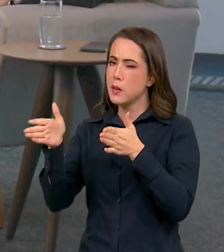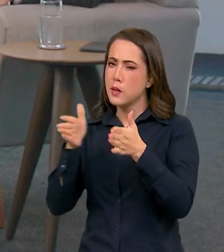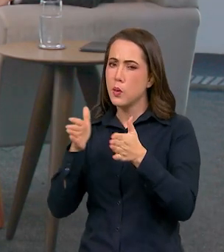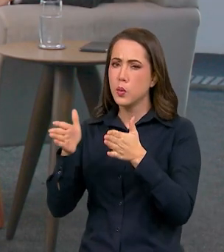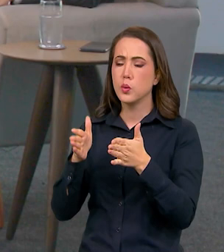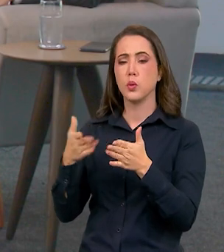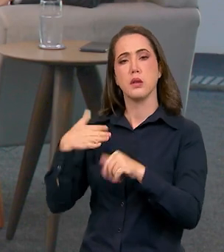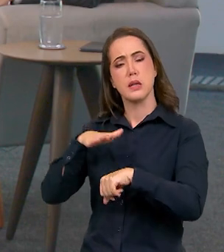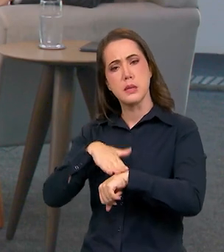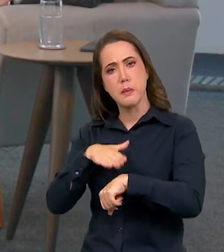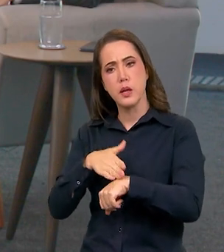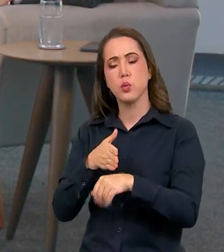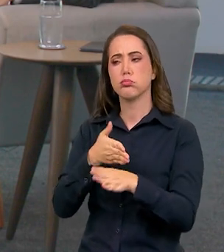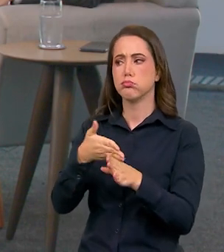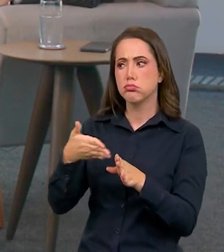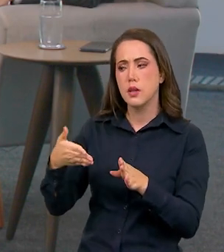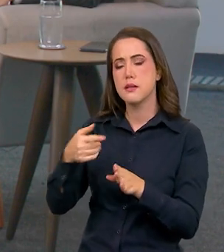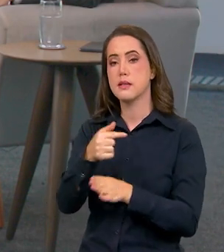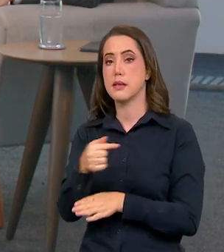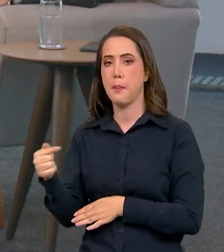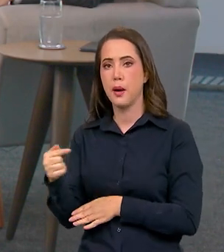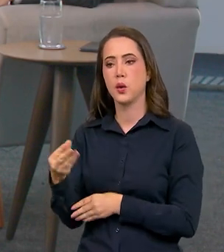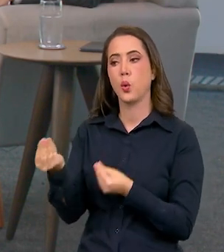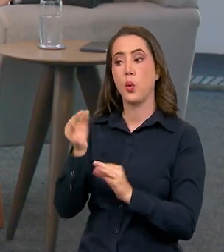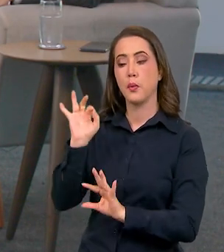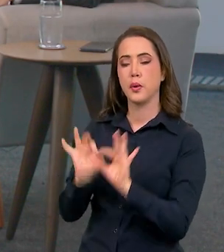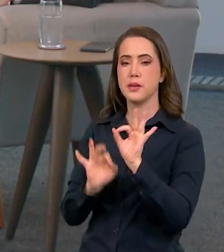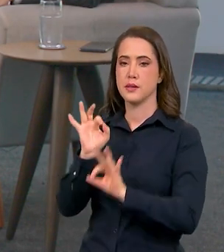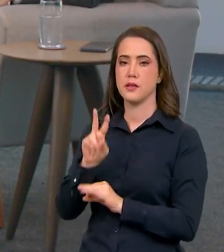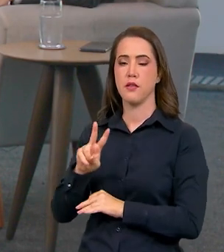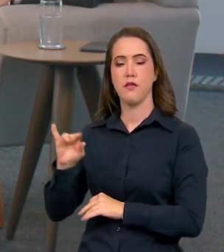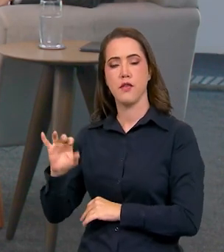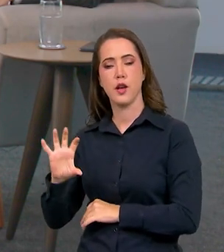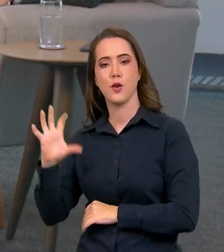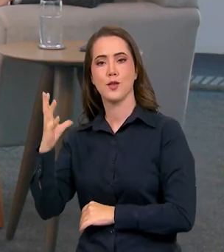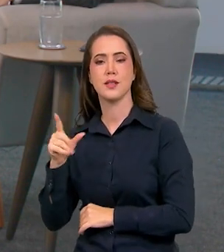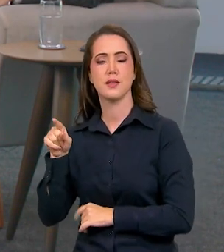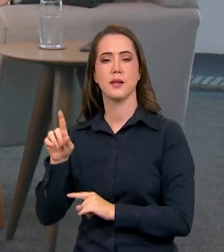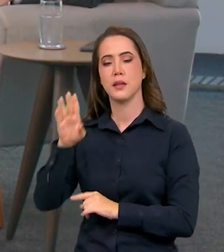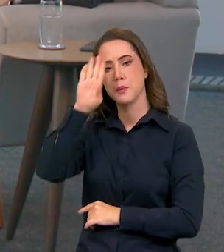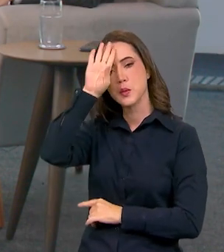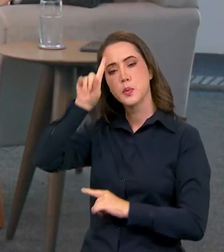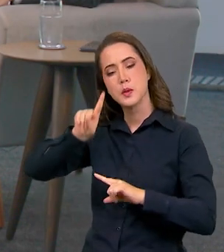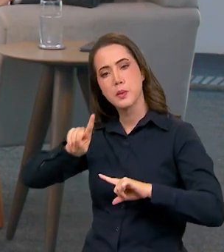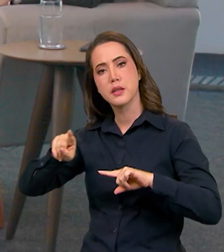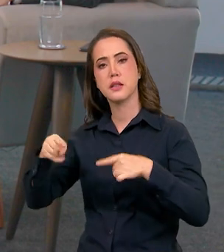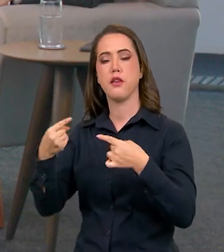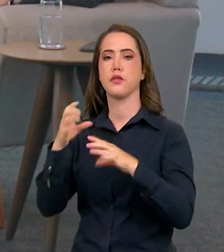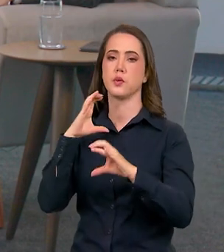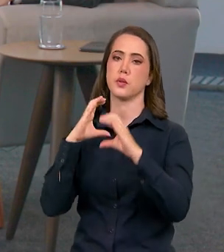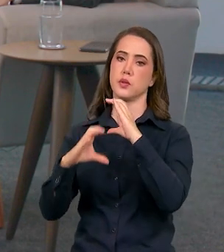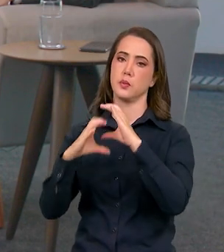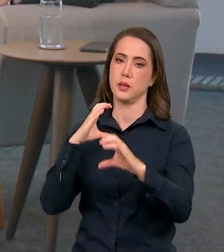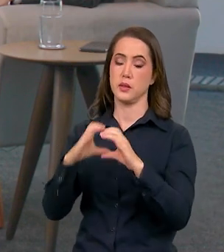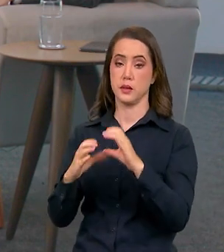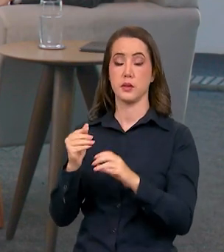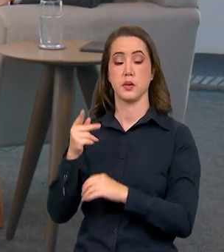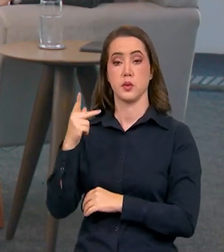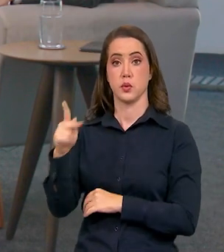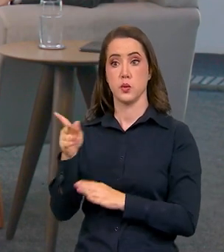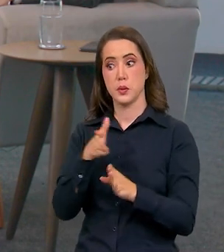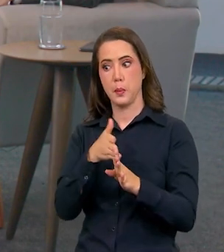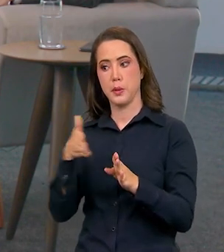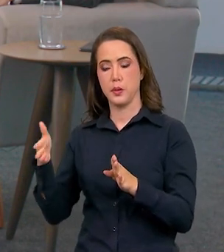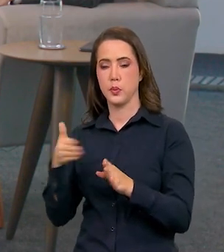exatamente nessa semana? Falar um pouco do que vai ser organizado e também dos principais desafios das comunicações